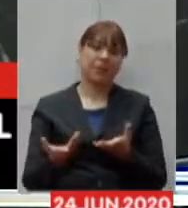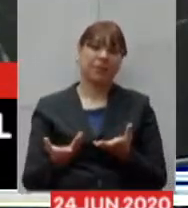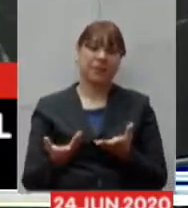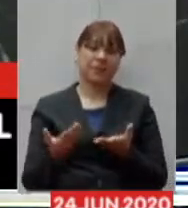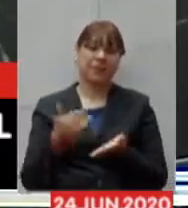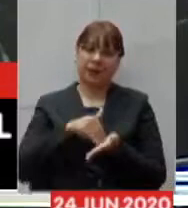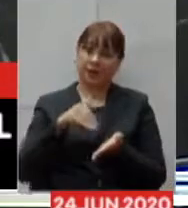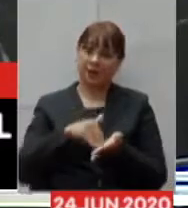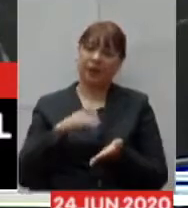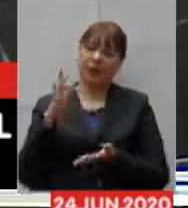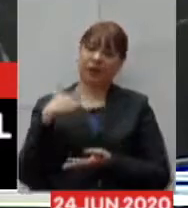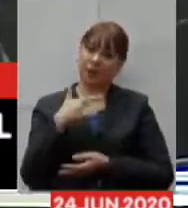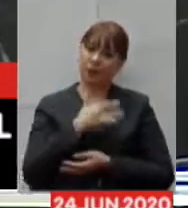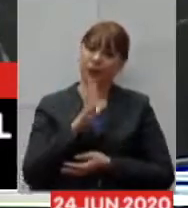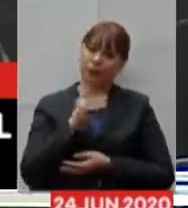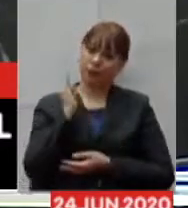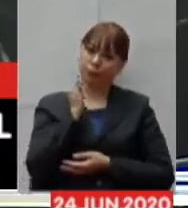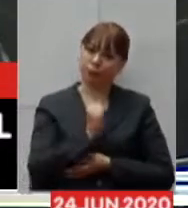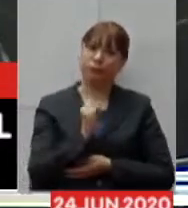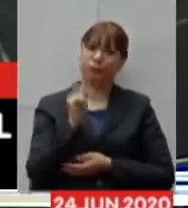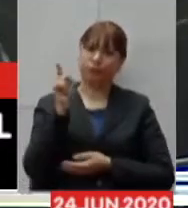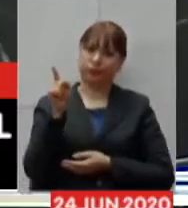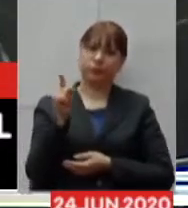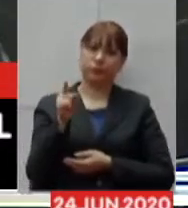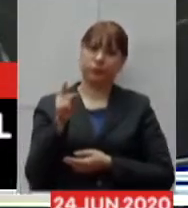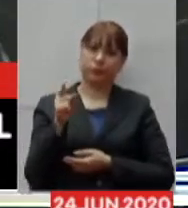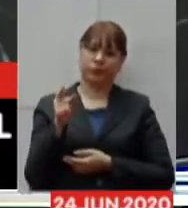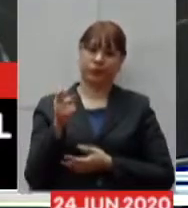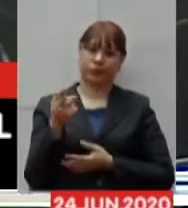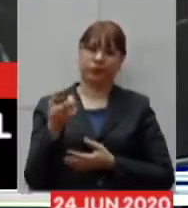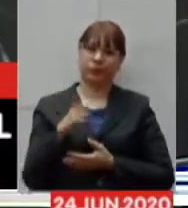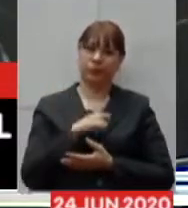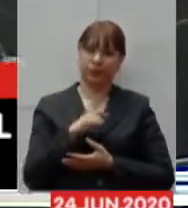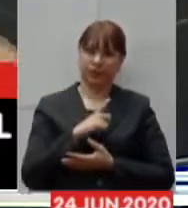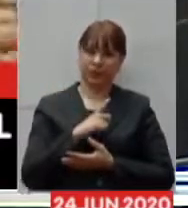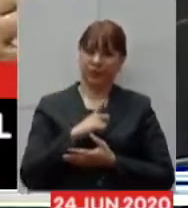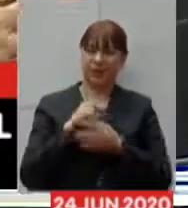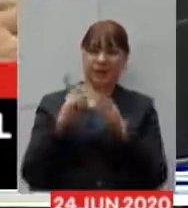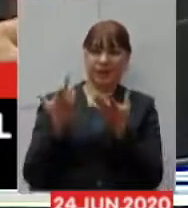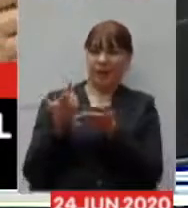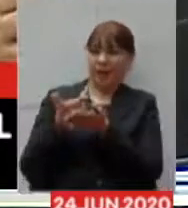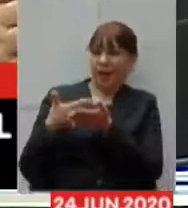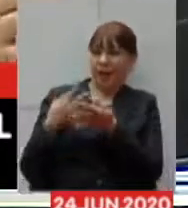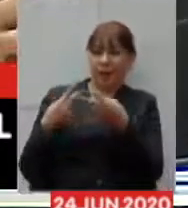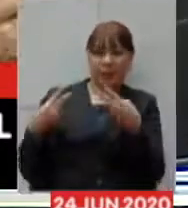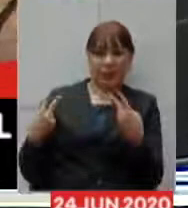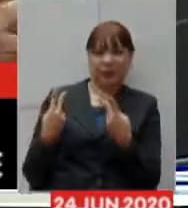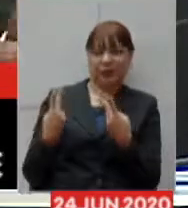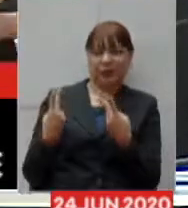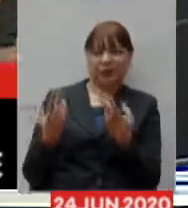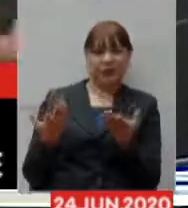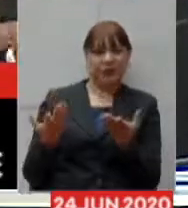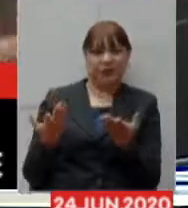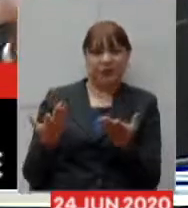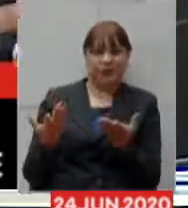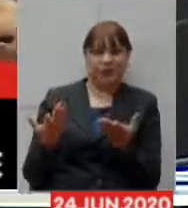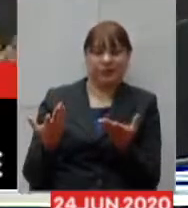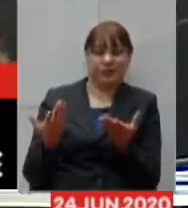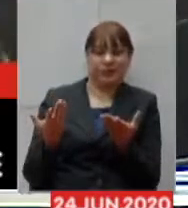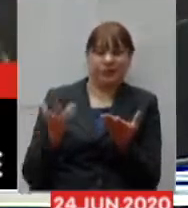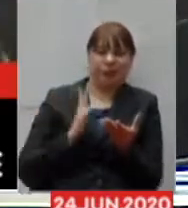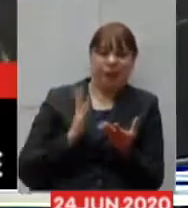denunciado ali na casa dele foram encontradas 400 obras de arte mostrando aí que alguma coisa estava errada